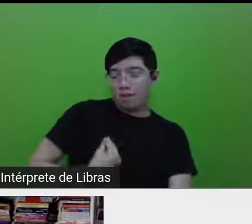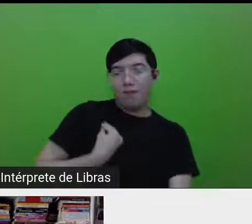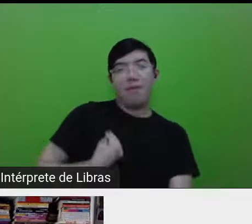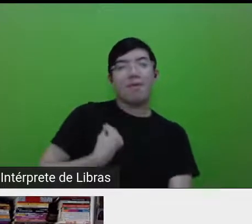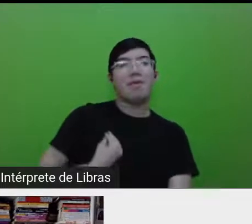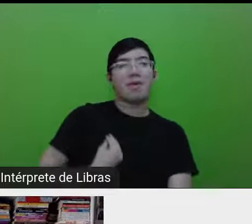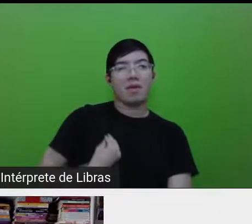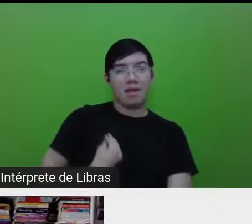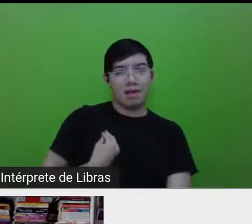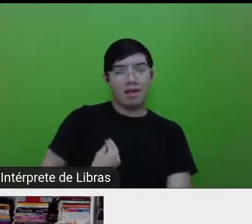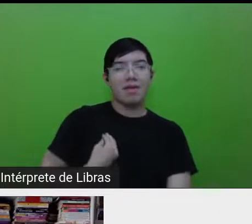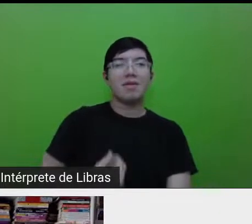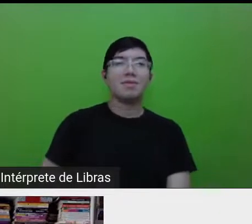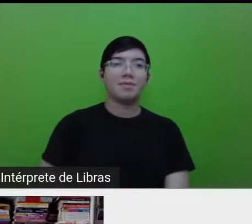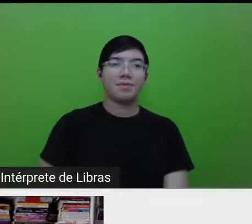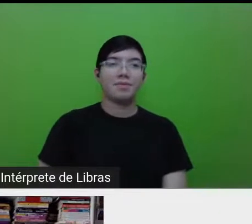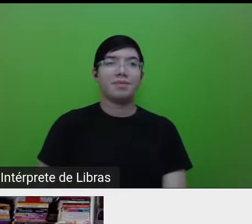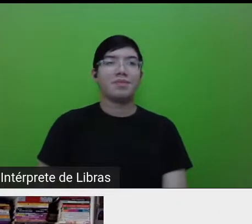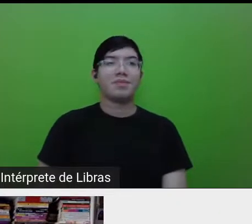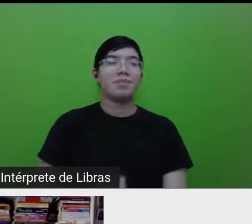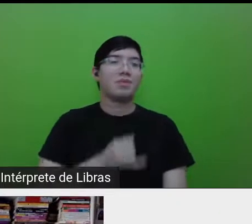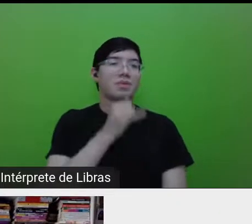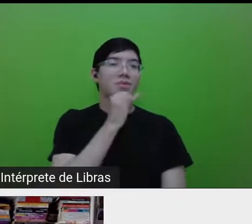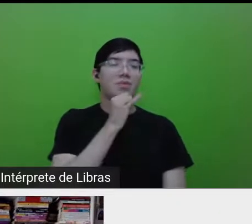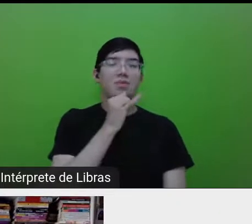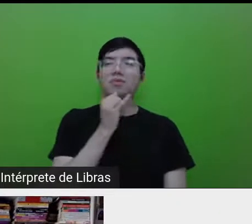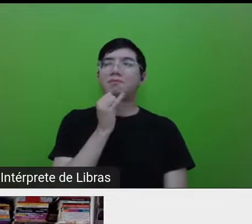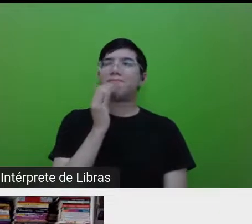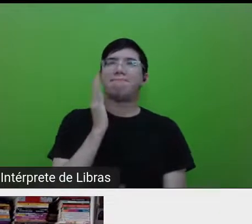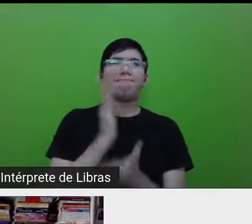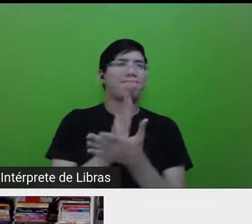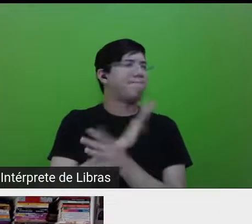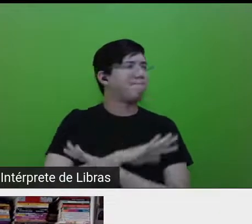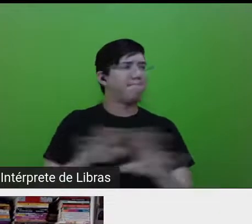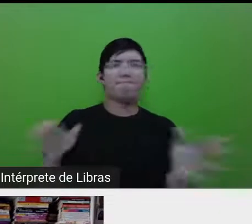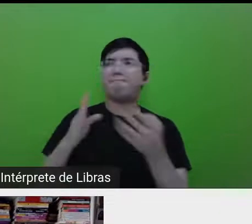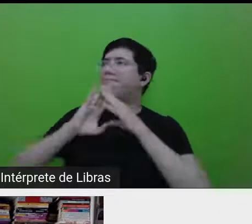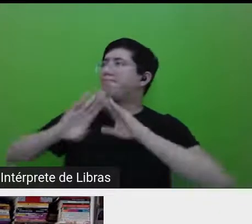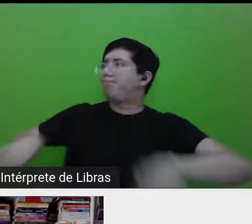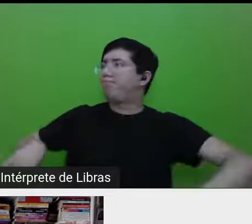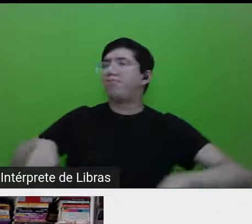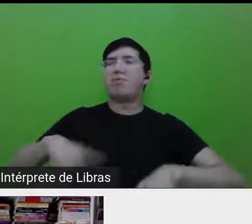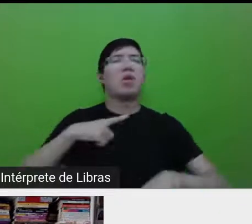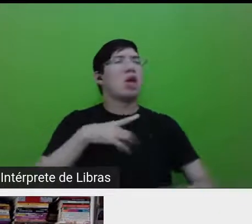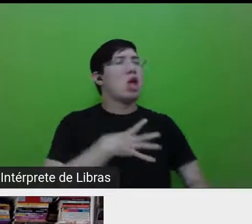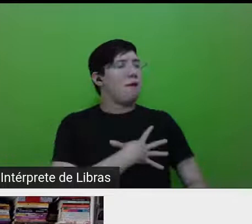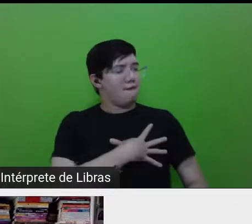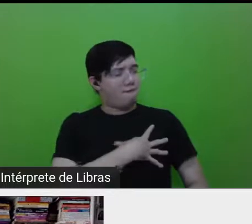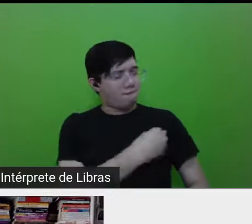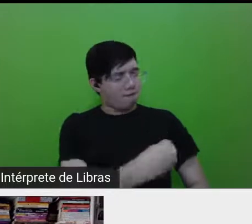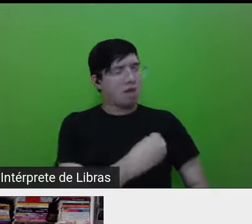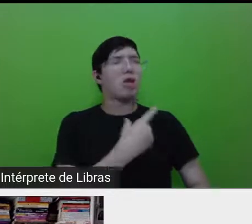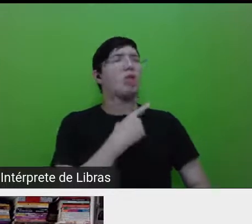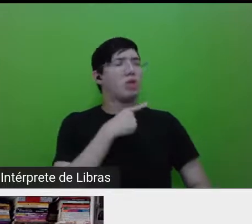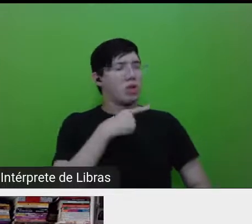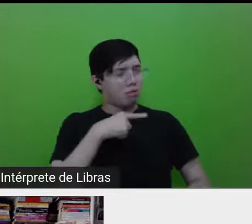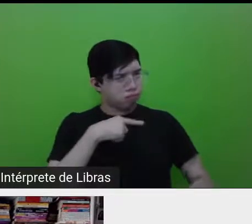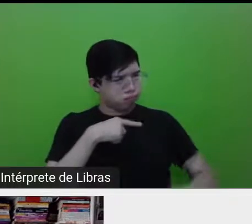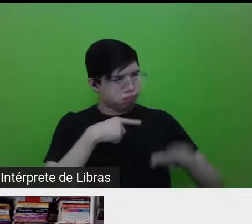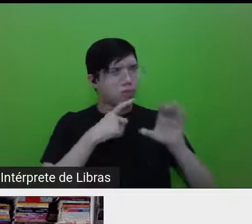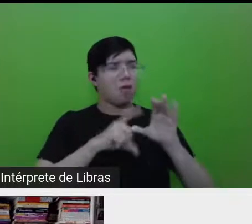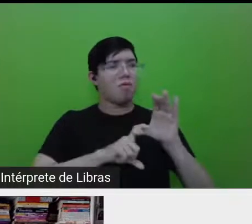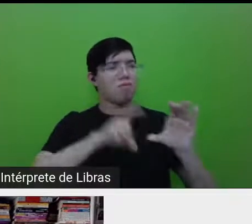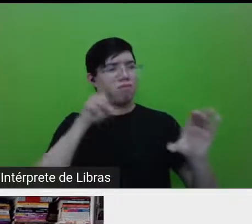dizer, chega e se separar, ou ter filhos, mas ter uma vida independente, um pouco mais independente dos